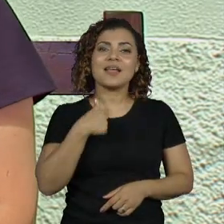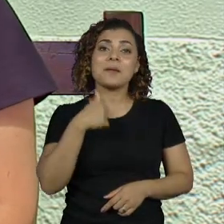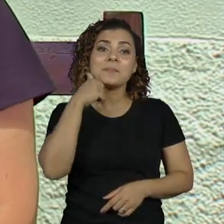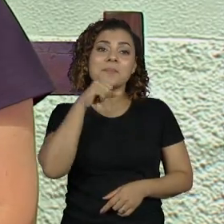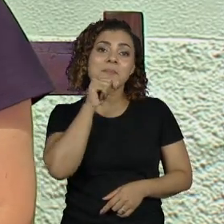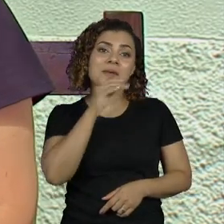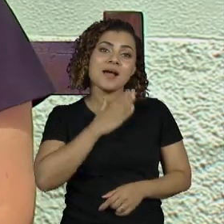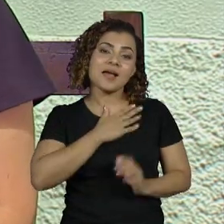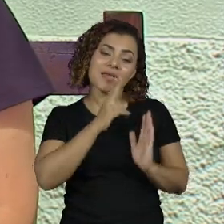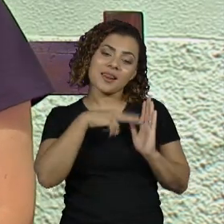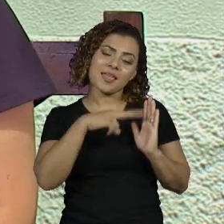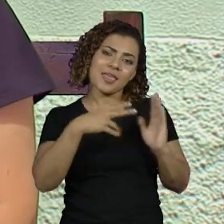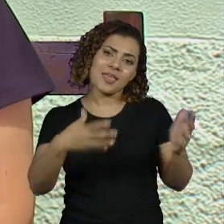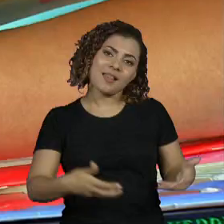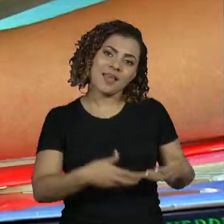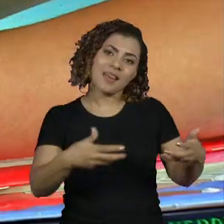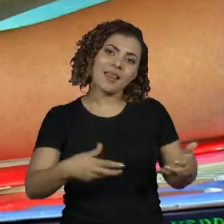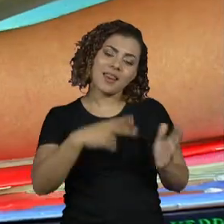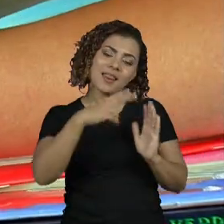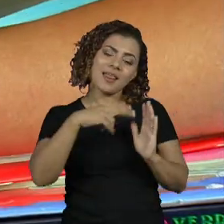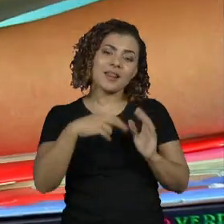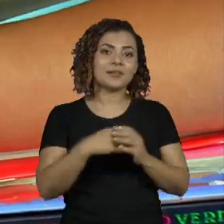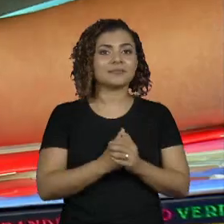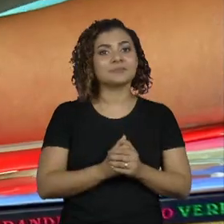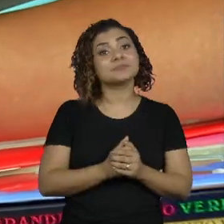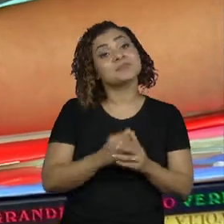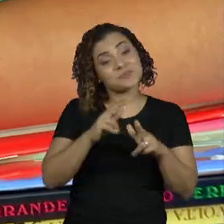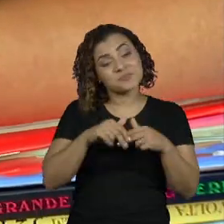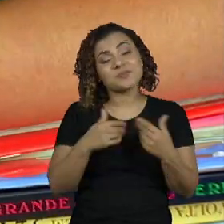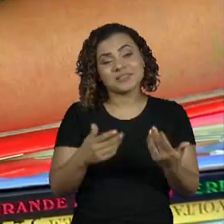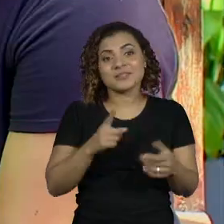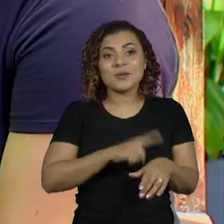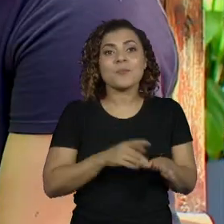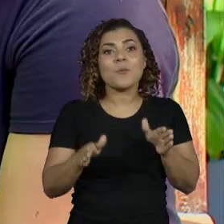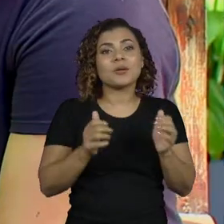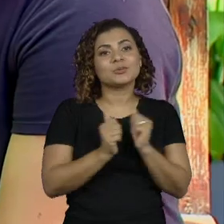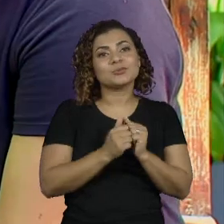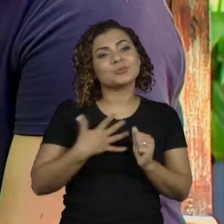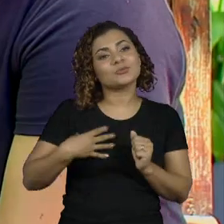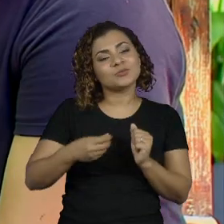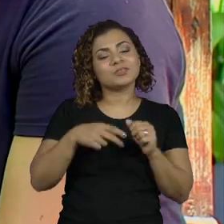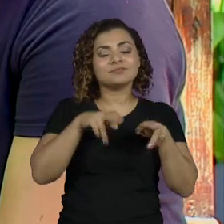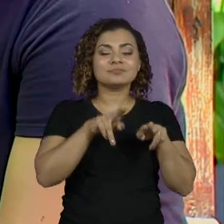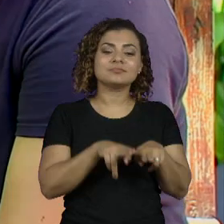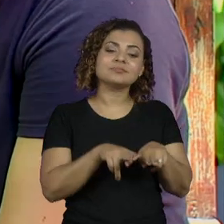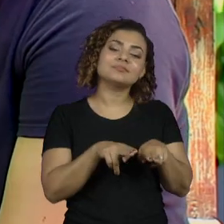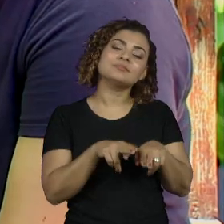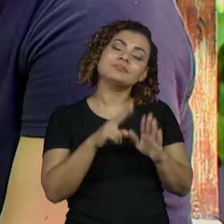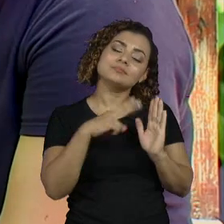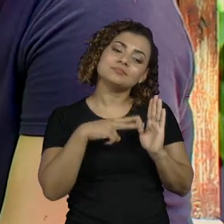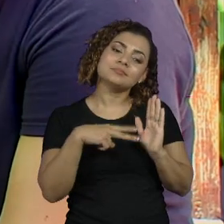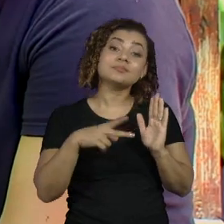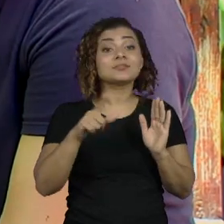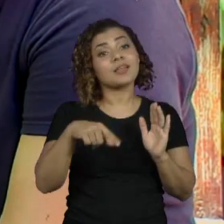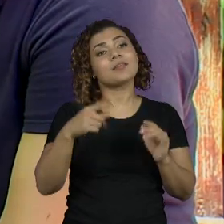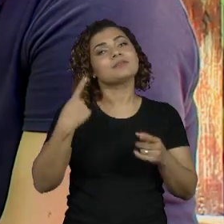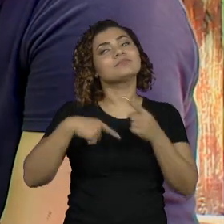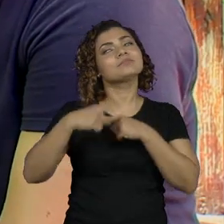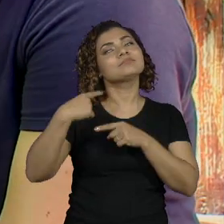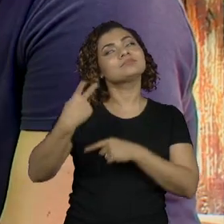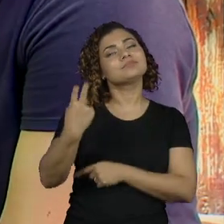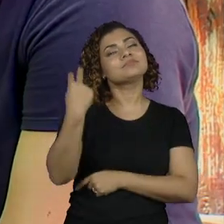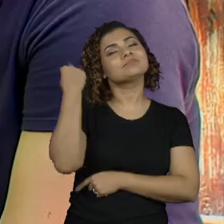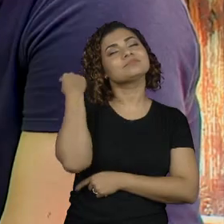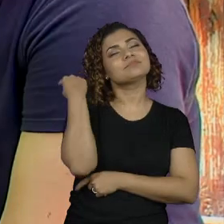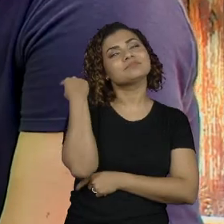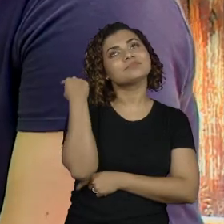lia, mas ela estimulava muito a leitura. Pra mim, ter esse momento com meu filho é algo que me remete um pouco a isso e de